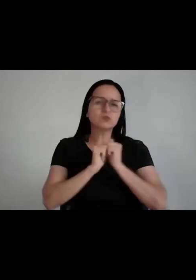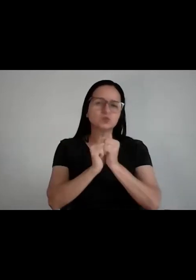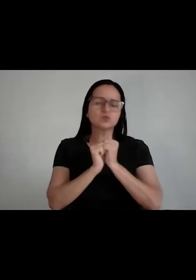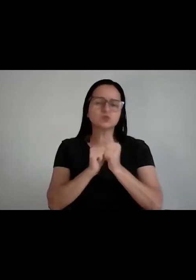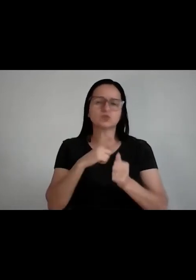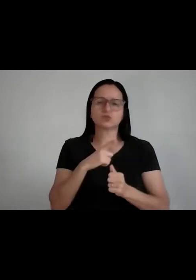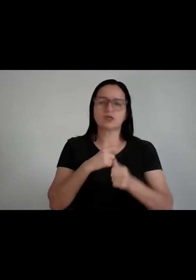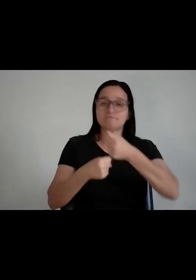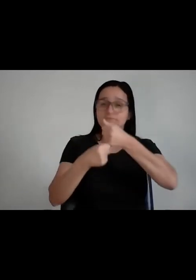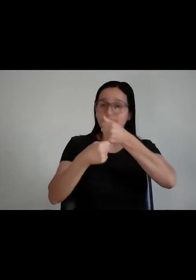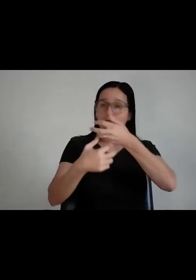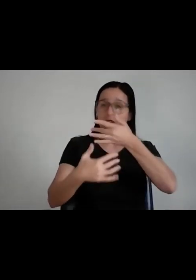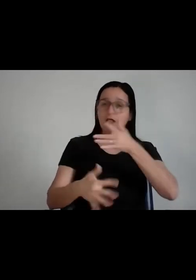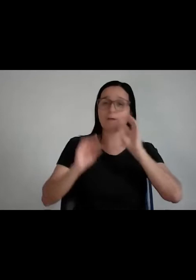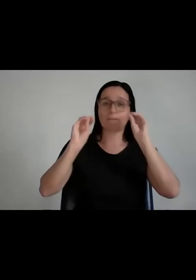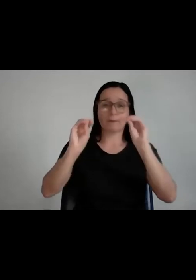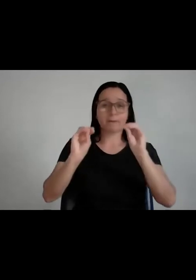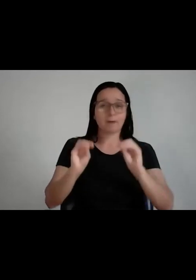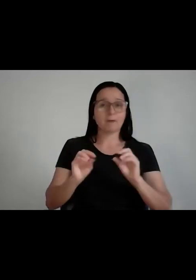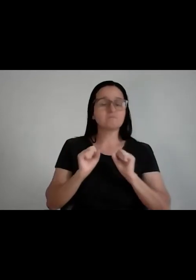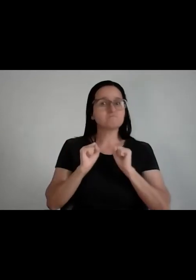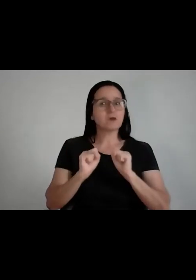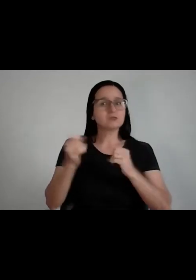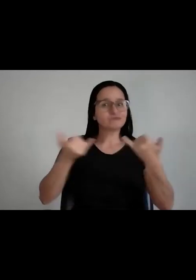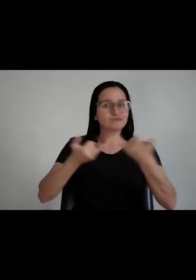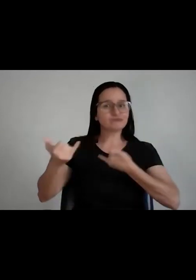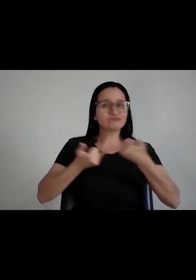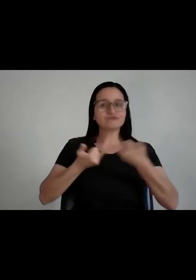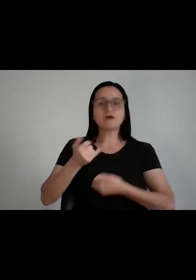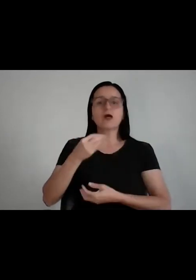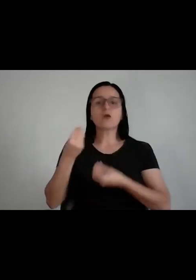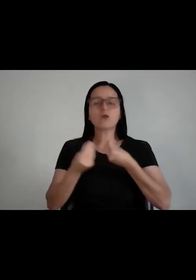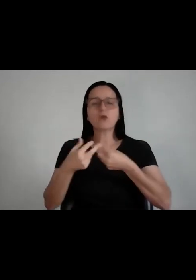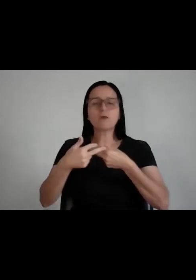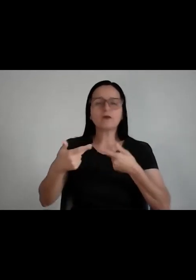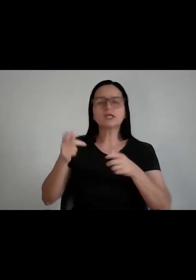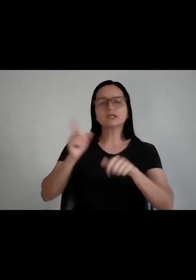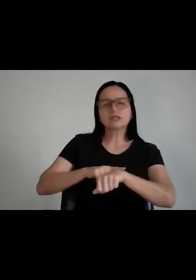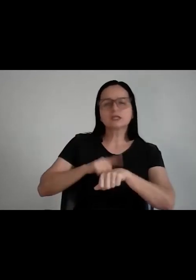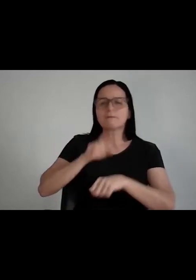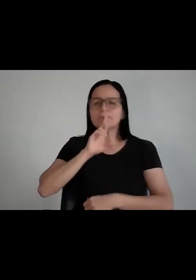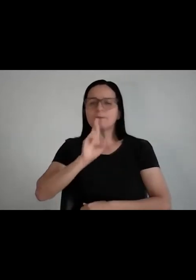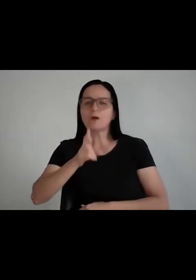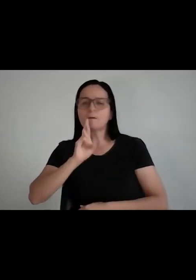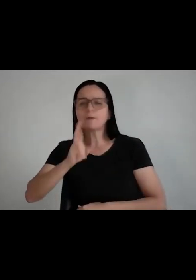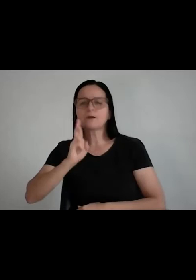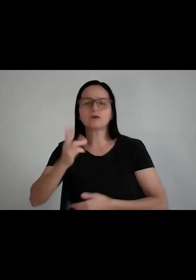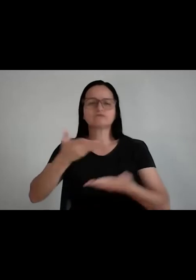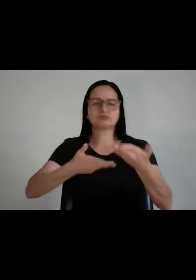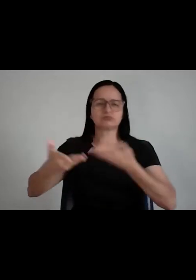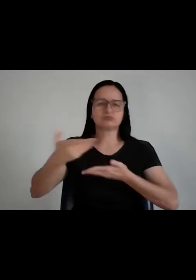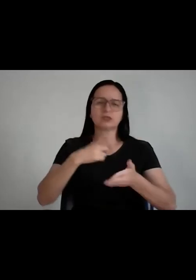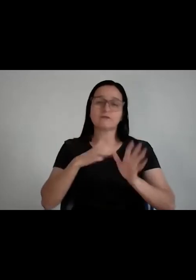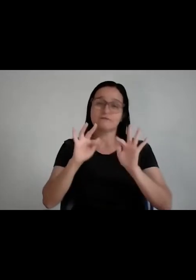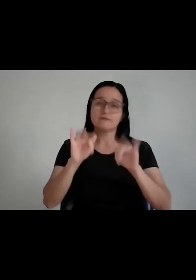bastante o chat aí, porque a Aline vai me passar as informações durante. Vai ter momento para perguntas e respostas lá no final, mas